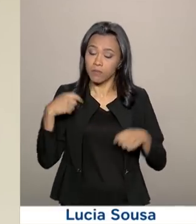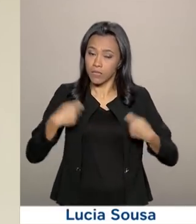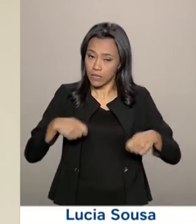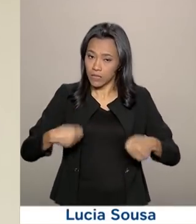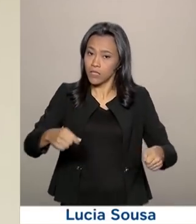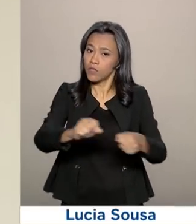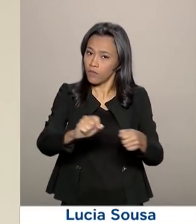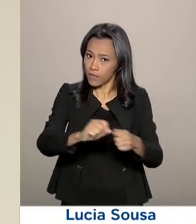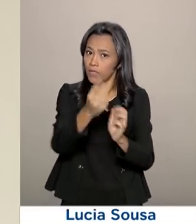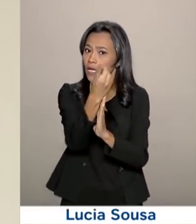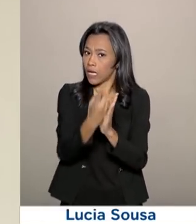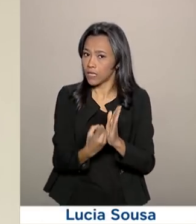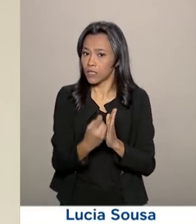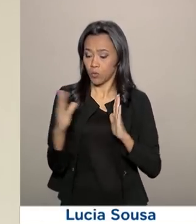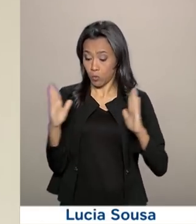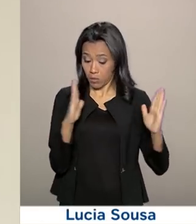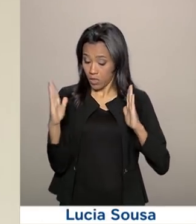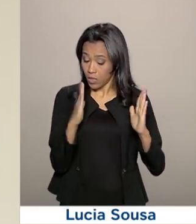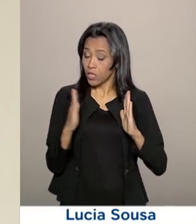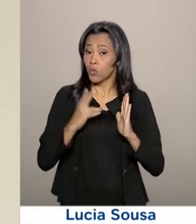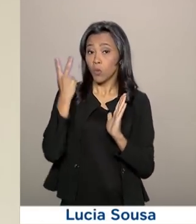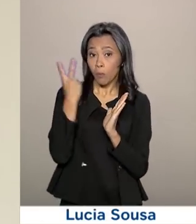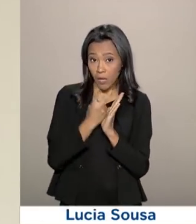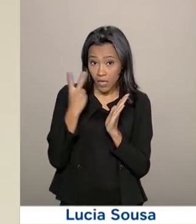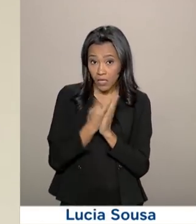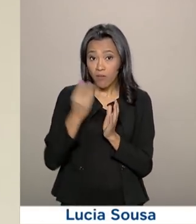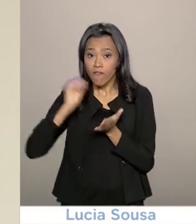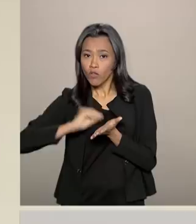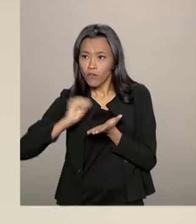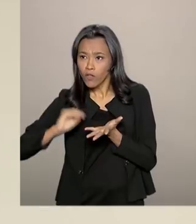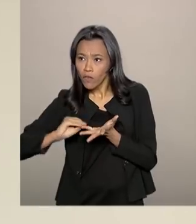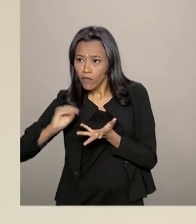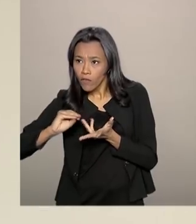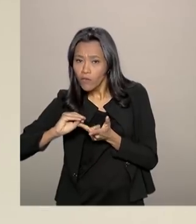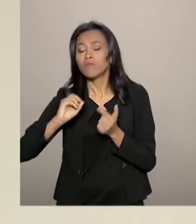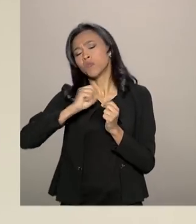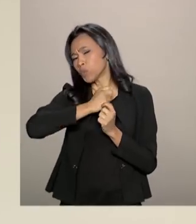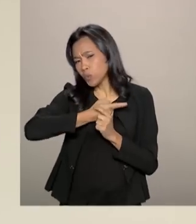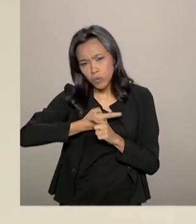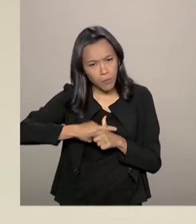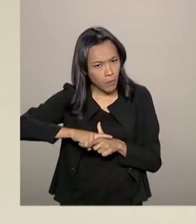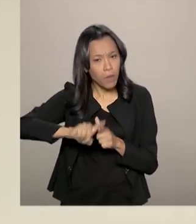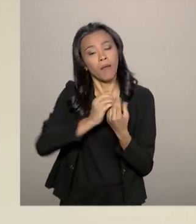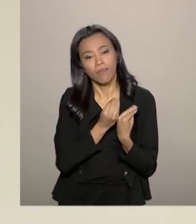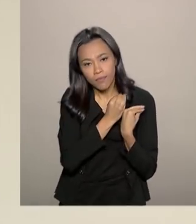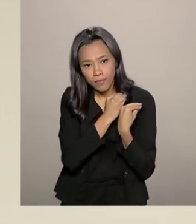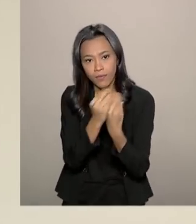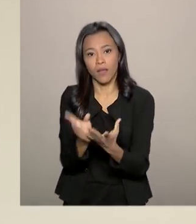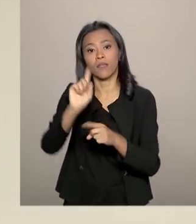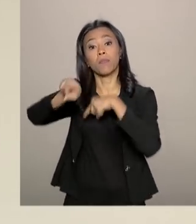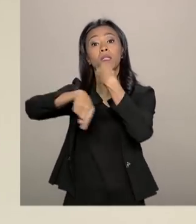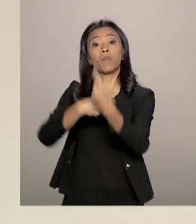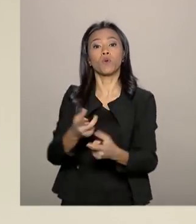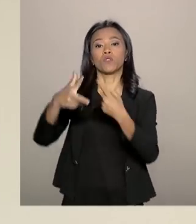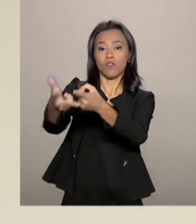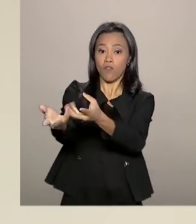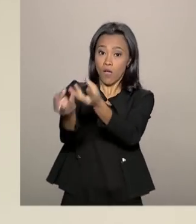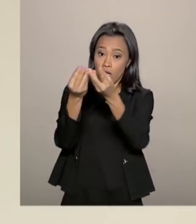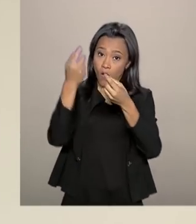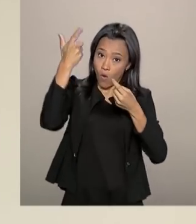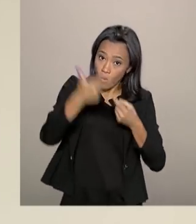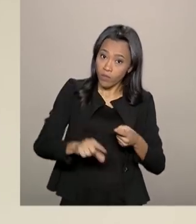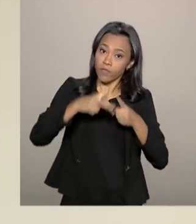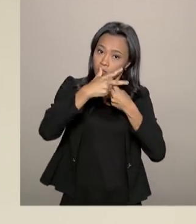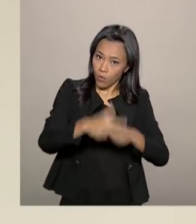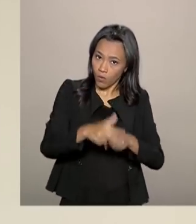declaração dentro do prazo, entreguem mesmo com pendências e depois façam a retificação. Quem tiver valor a receber,